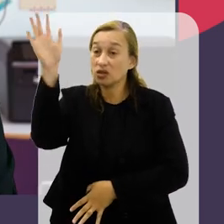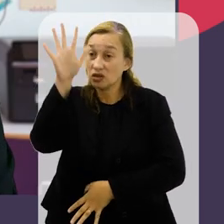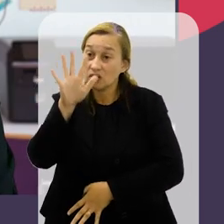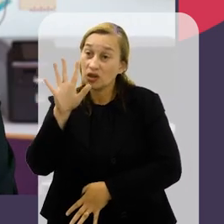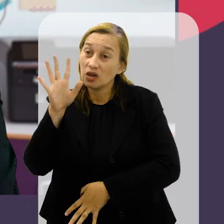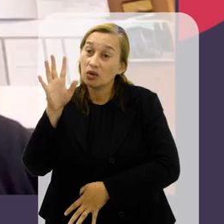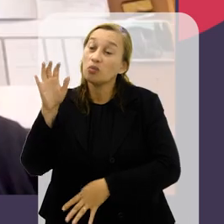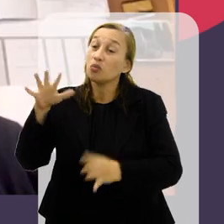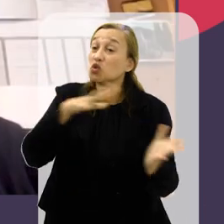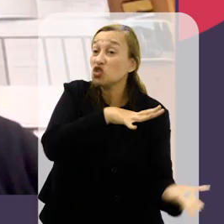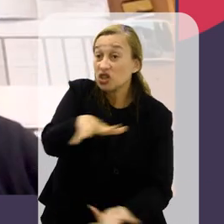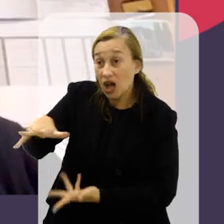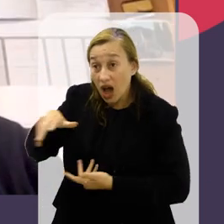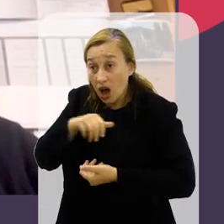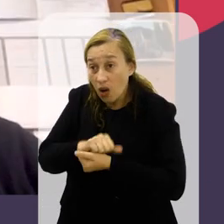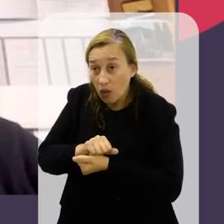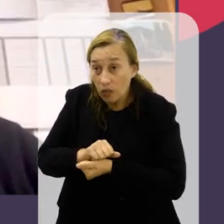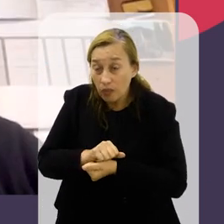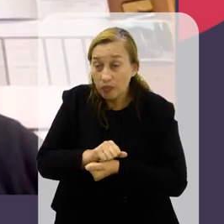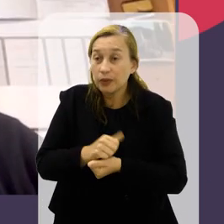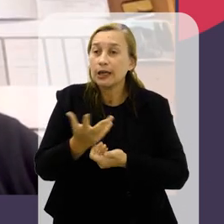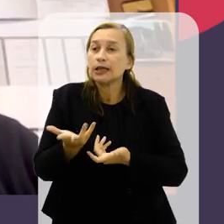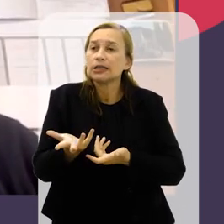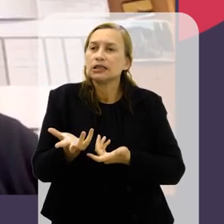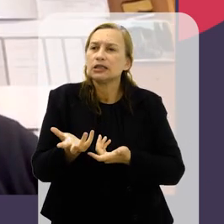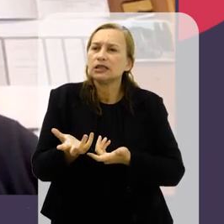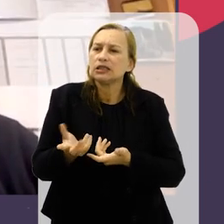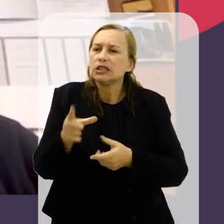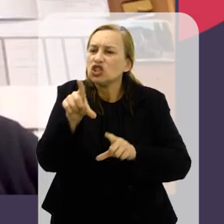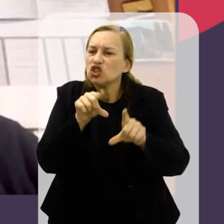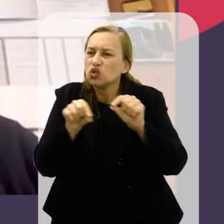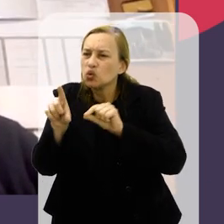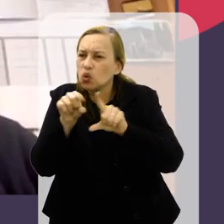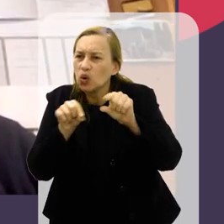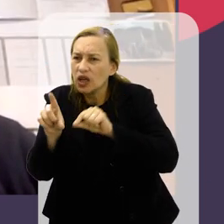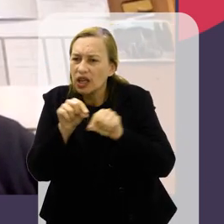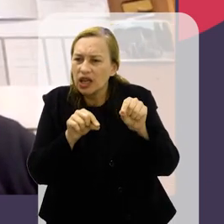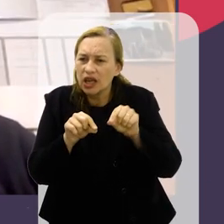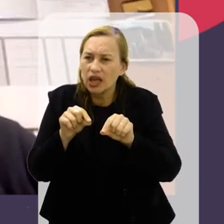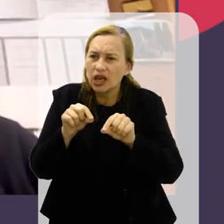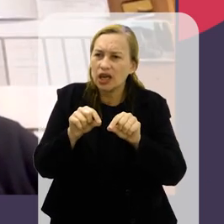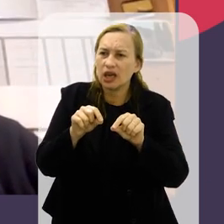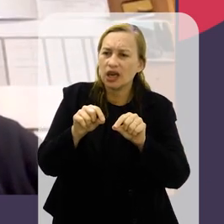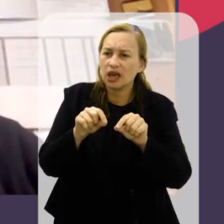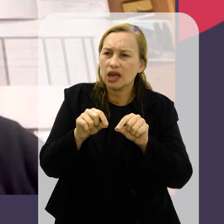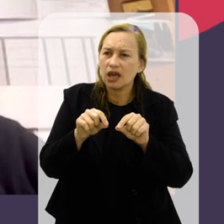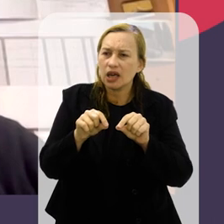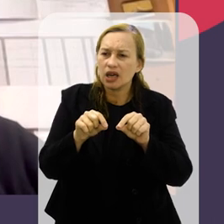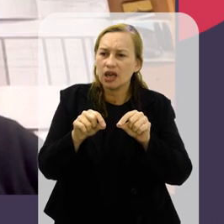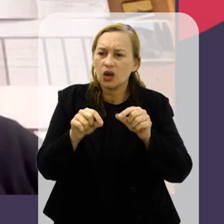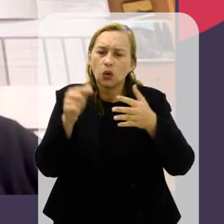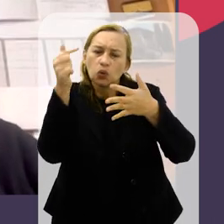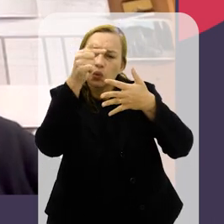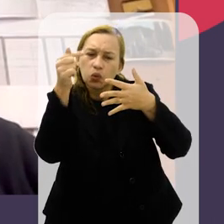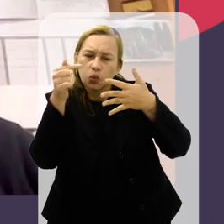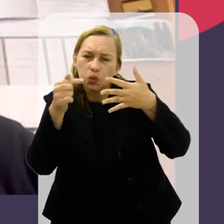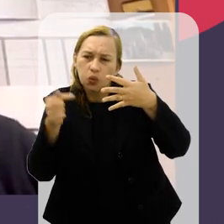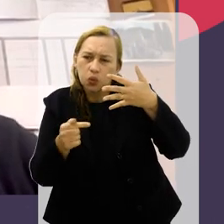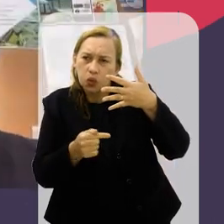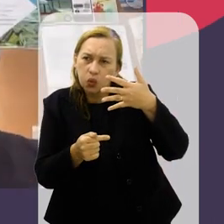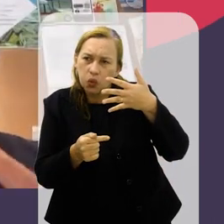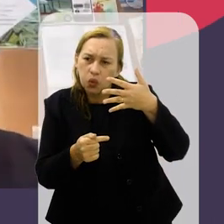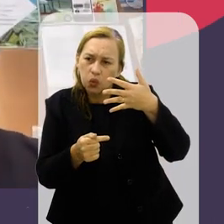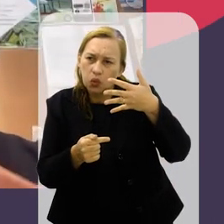Hoje há uma tendência muito forte internacional de assentar decisões sobre evidências,